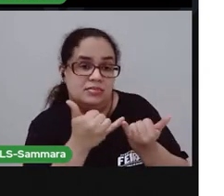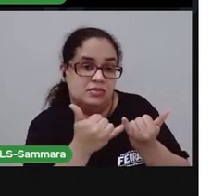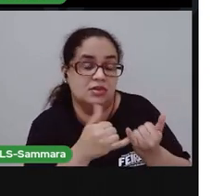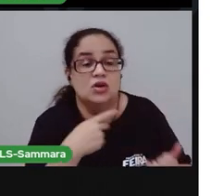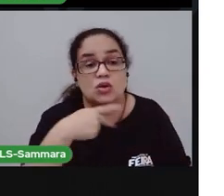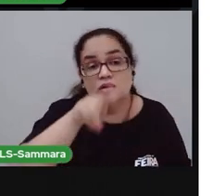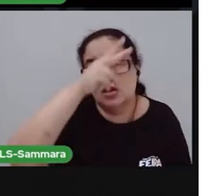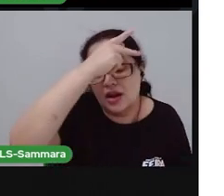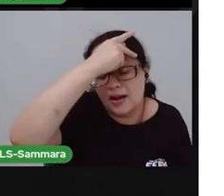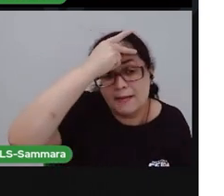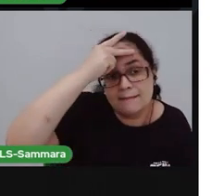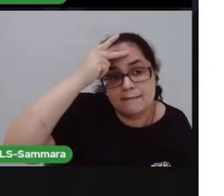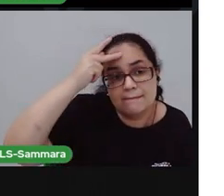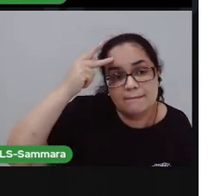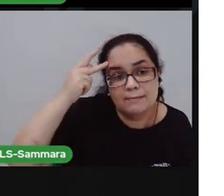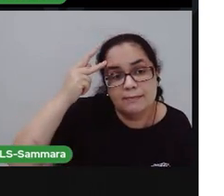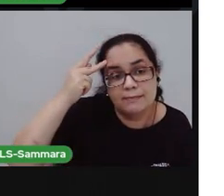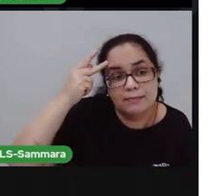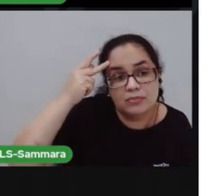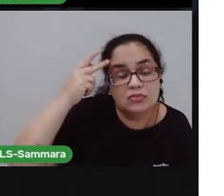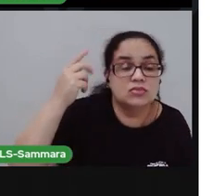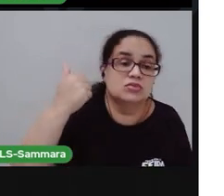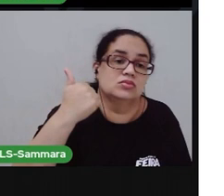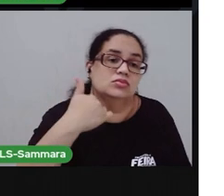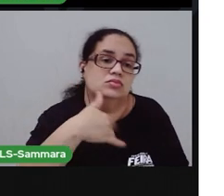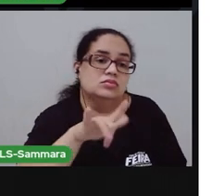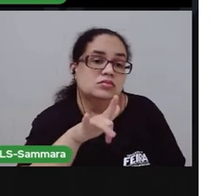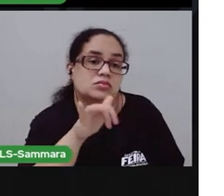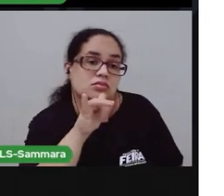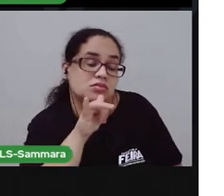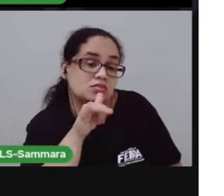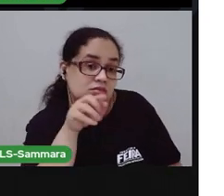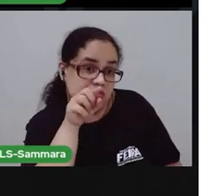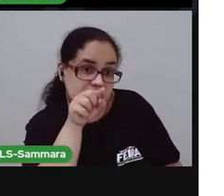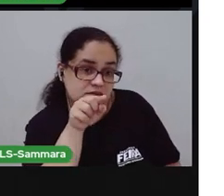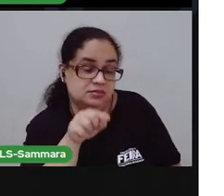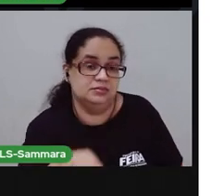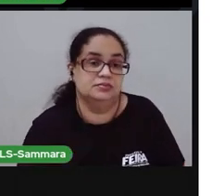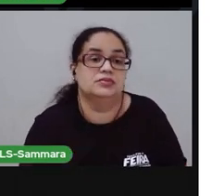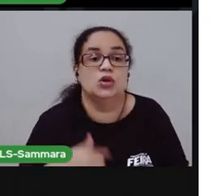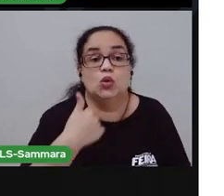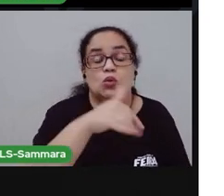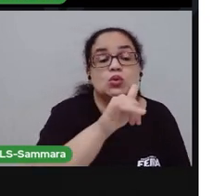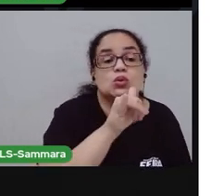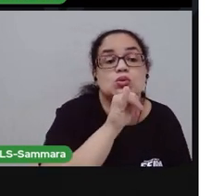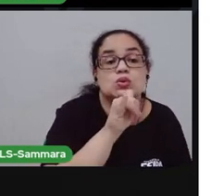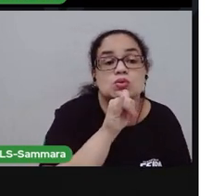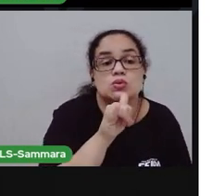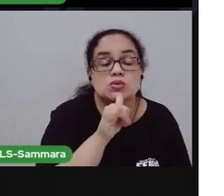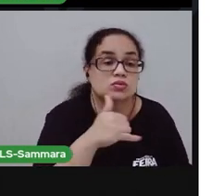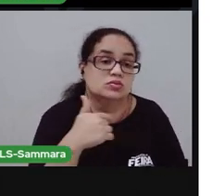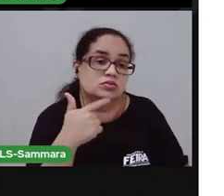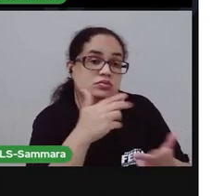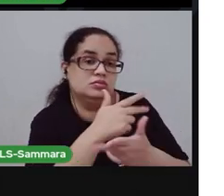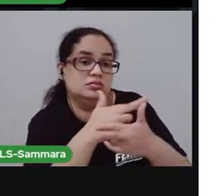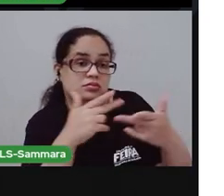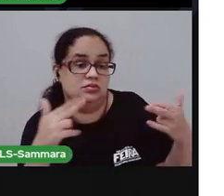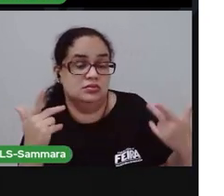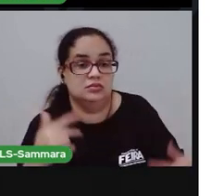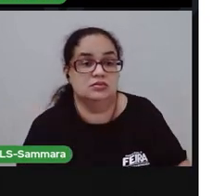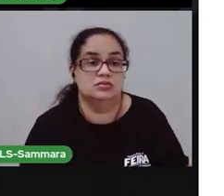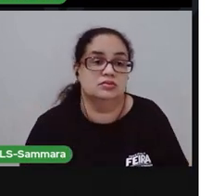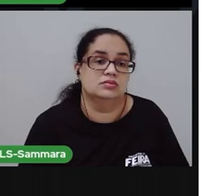pessoa. Vou simular uma outra ação, tá? Vou simular que vou fazer uma coisa, vou fazer um